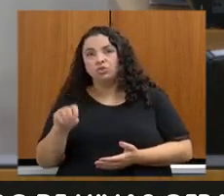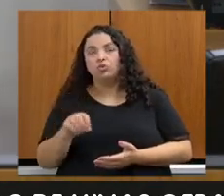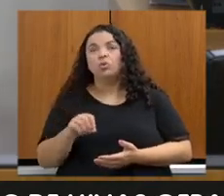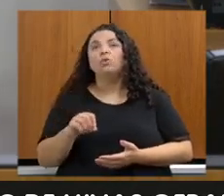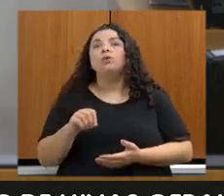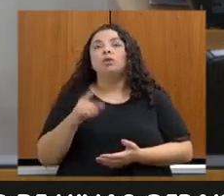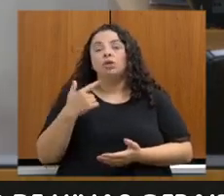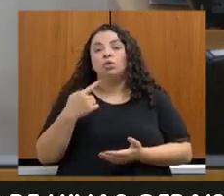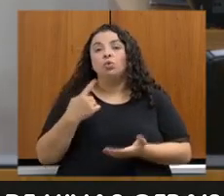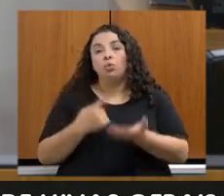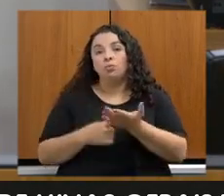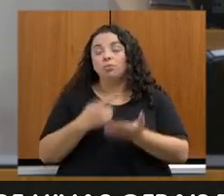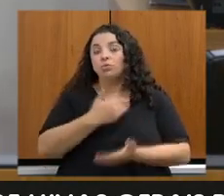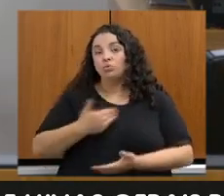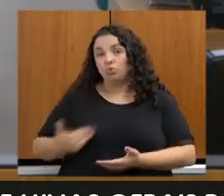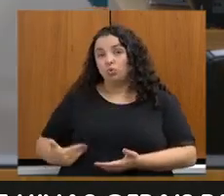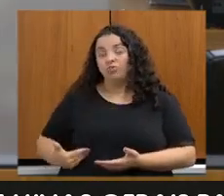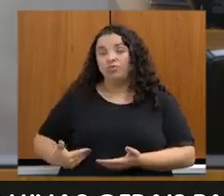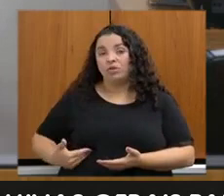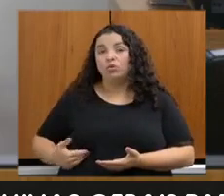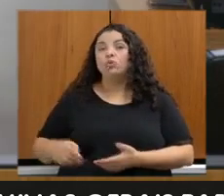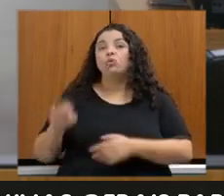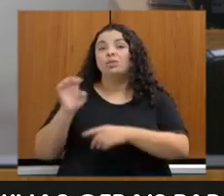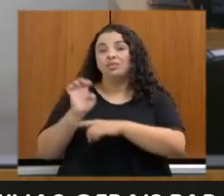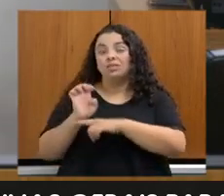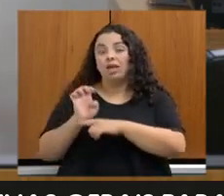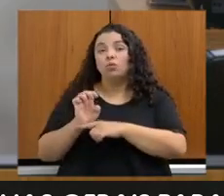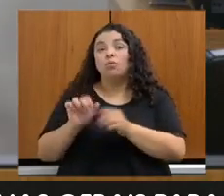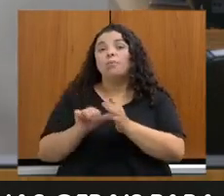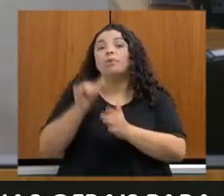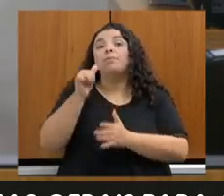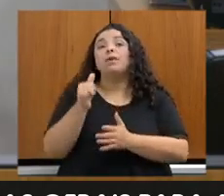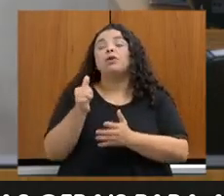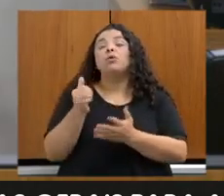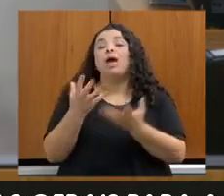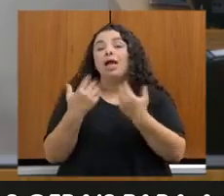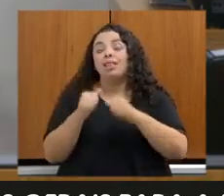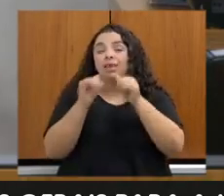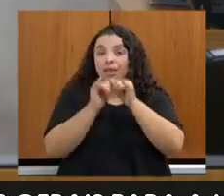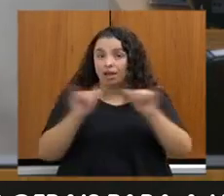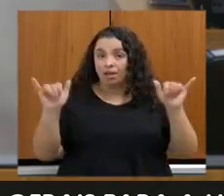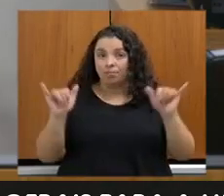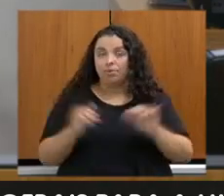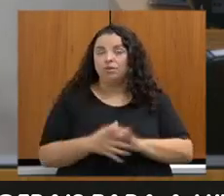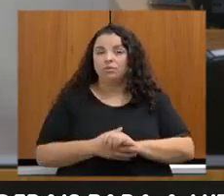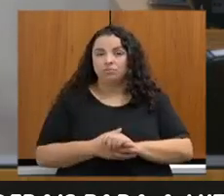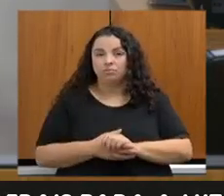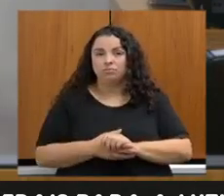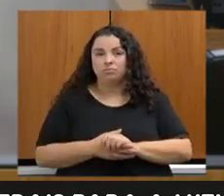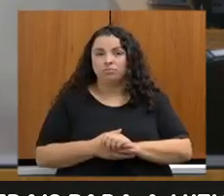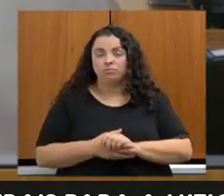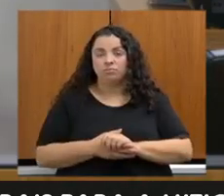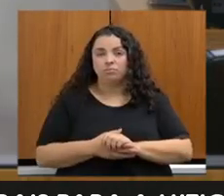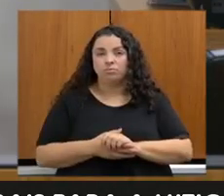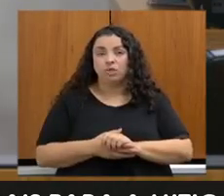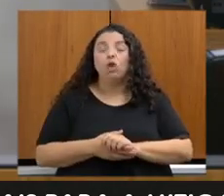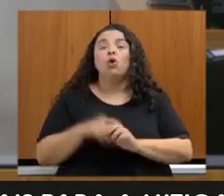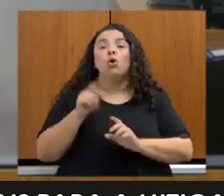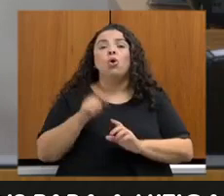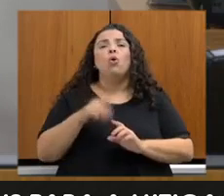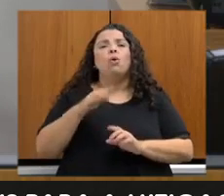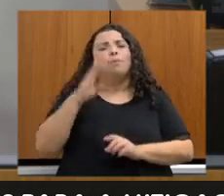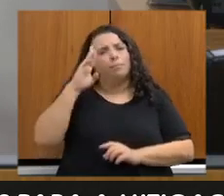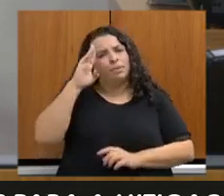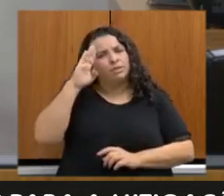que foi o primeiro da América Latina e do Caribe a aderir à campanha. Tendo em vista que um dos princípios da política nacional sobre